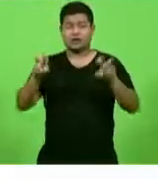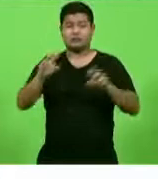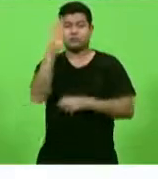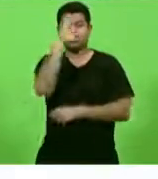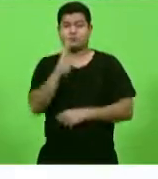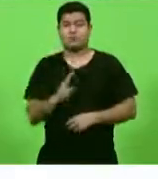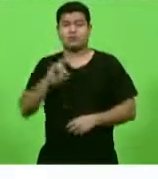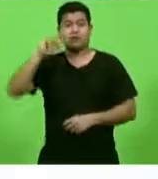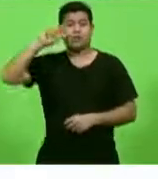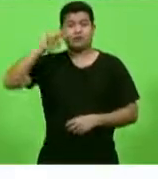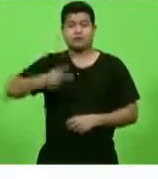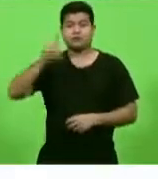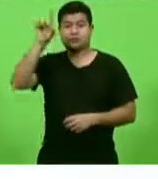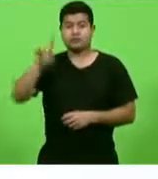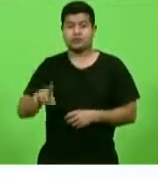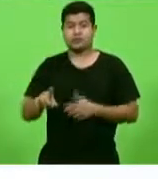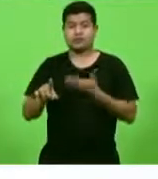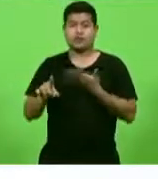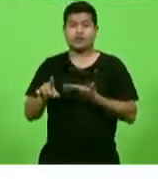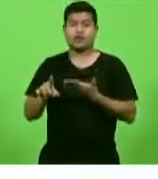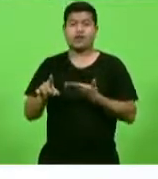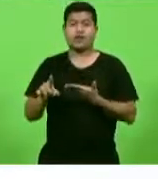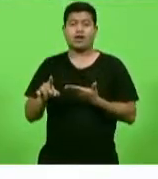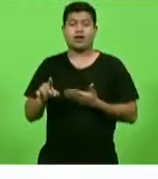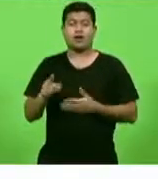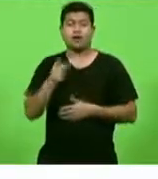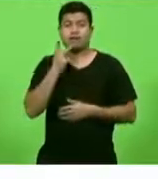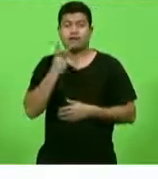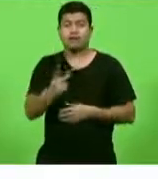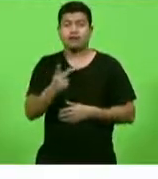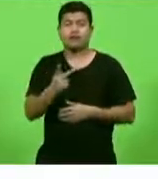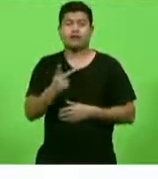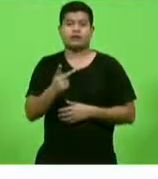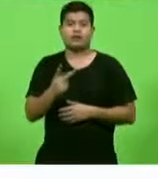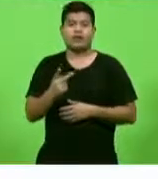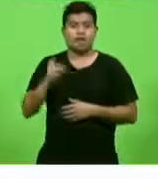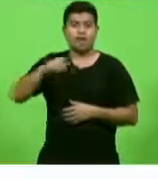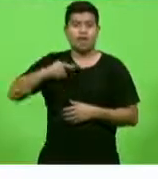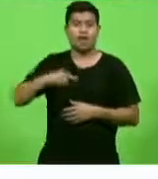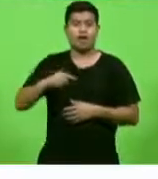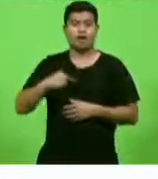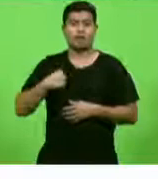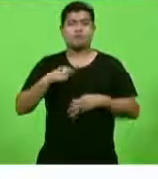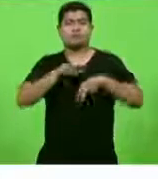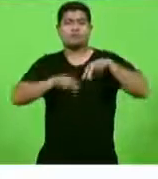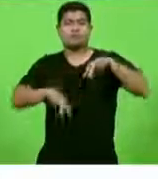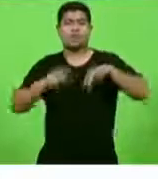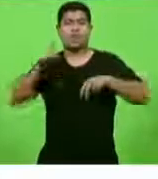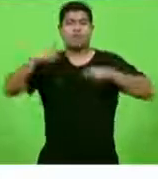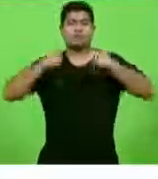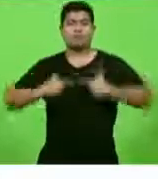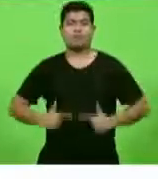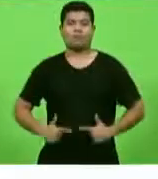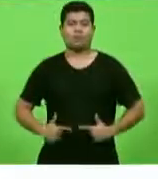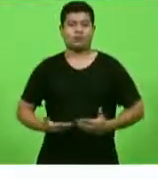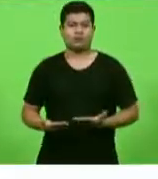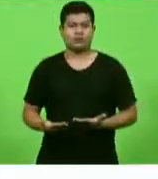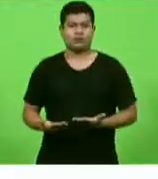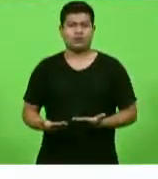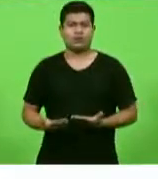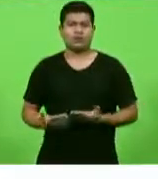reconheceu o direito da pessoa a declarar que seu gênero é neutro. Dentre várias explicações, aqui no final,